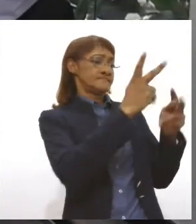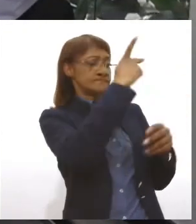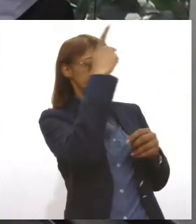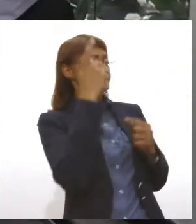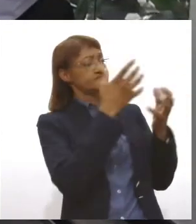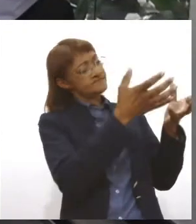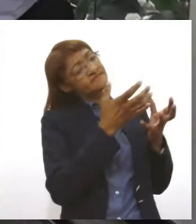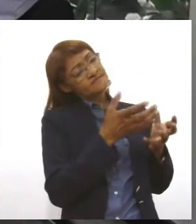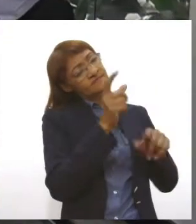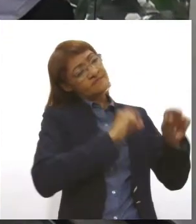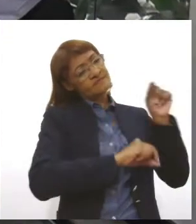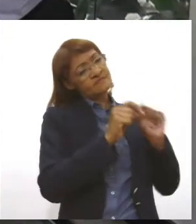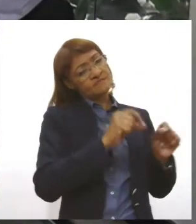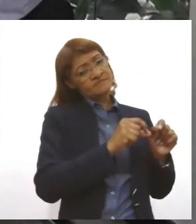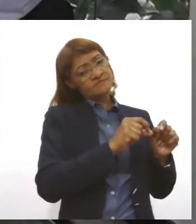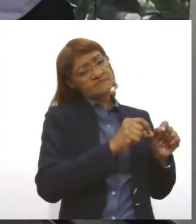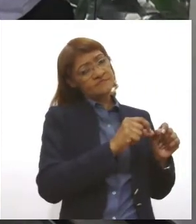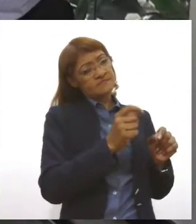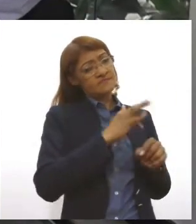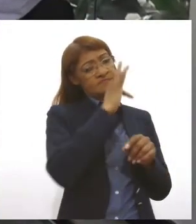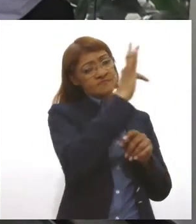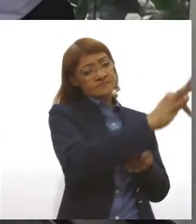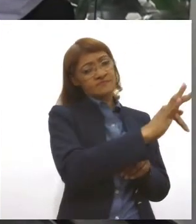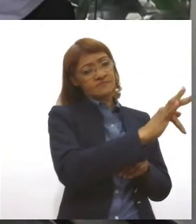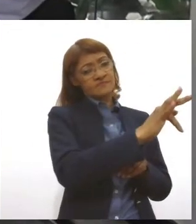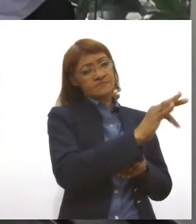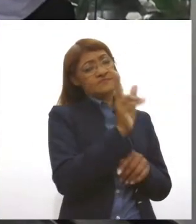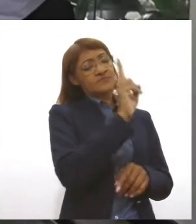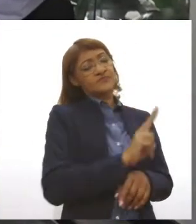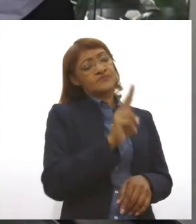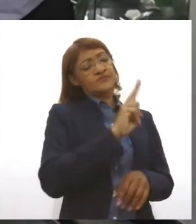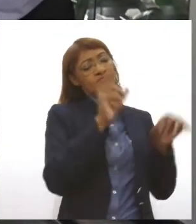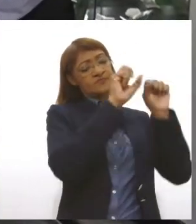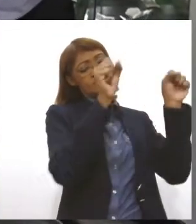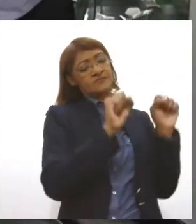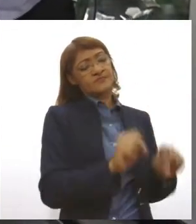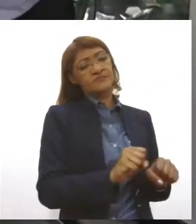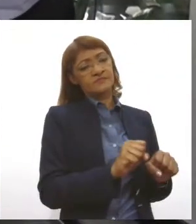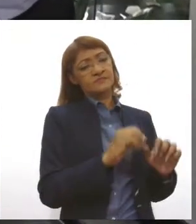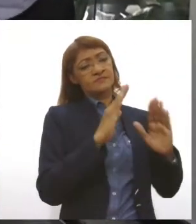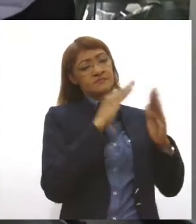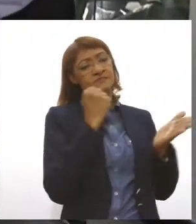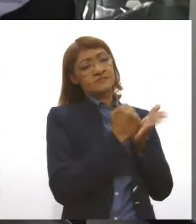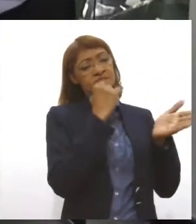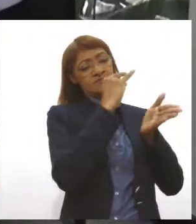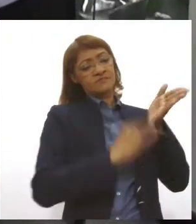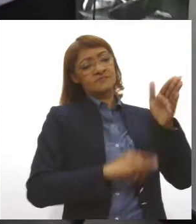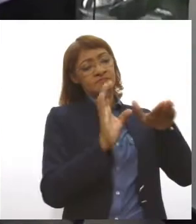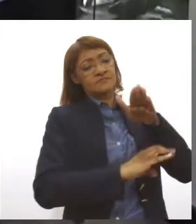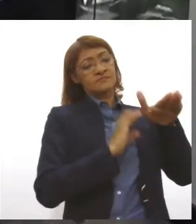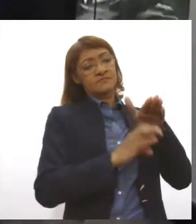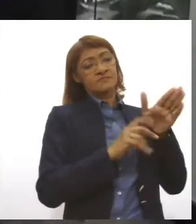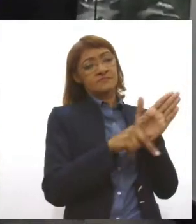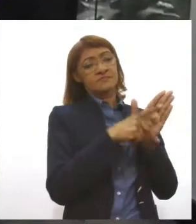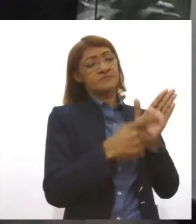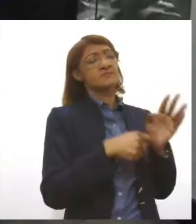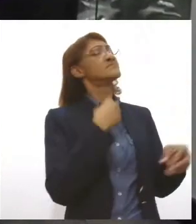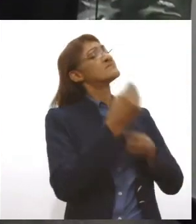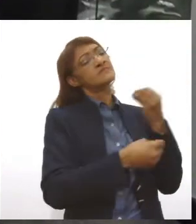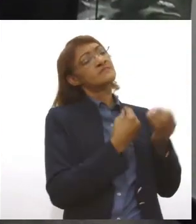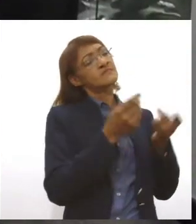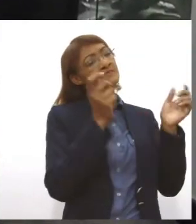amanhã, na semana que vem, no mês que vem, utilizar o serviço de autenticação, reconhecimento de firma digital. Como é que elas devem